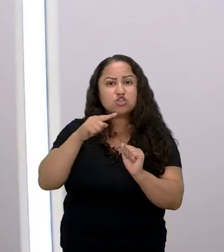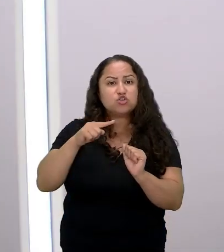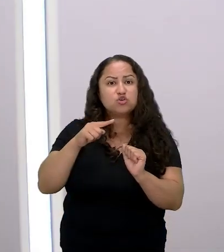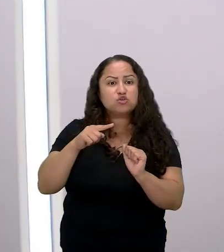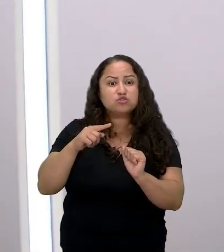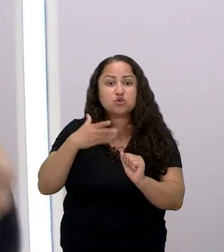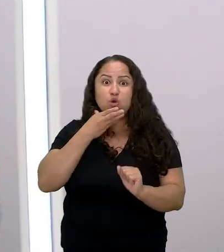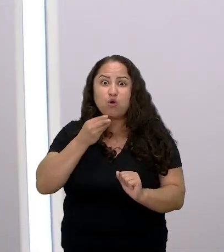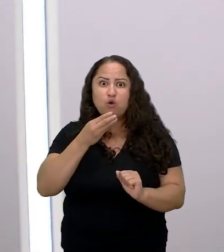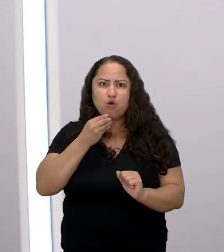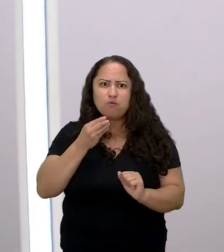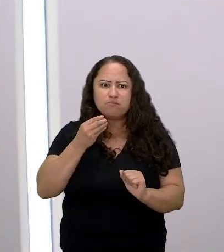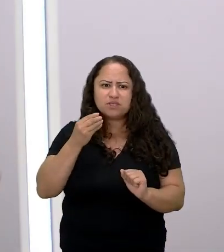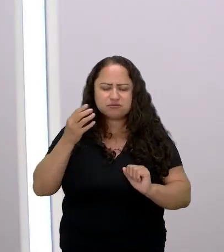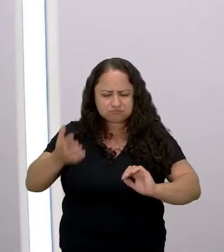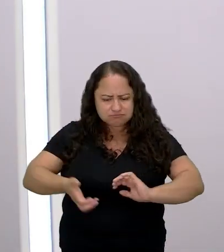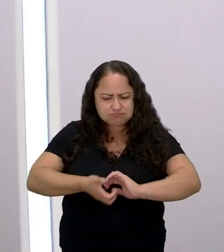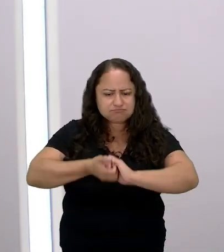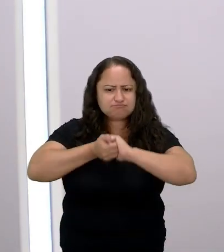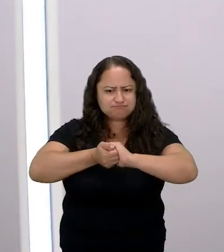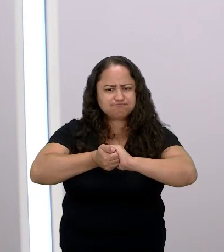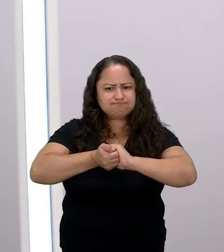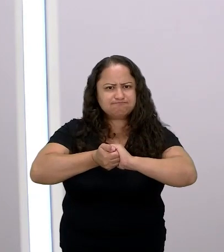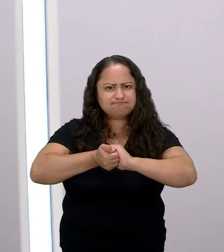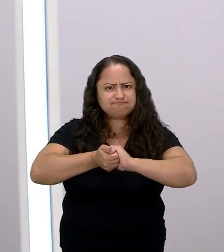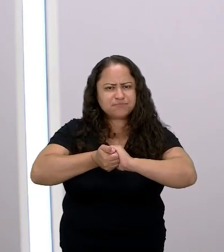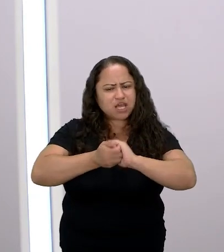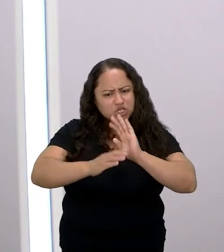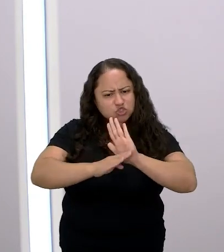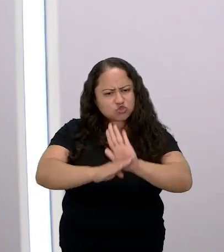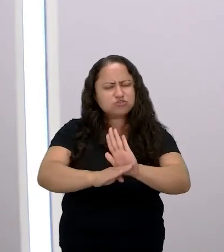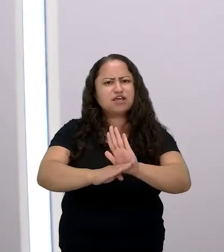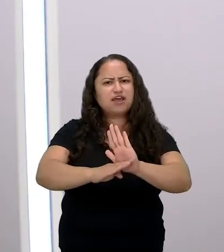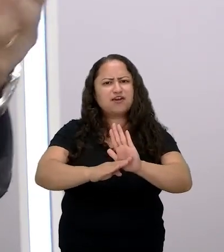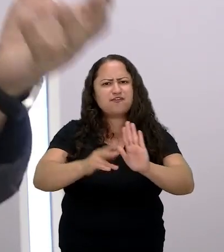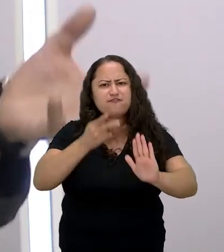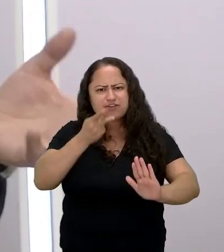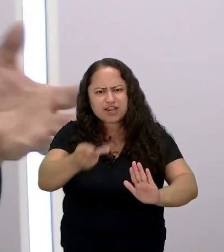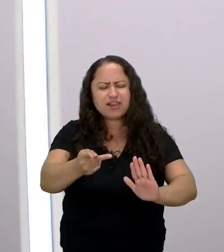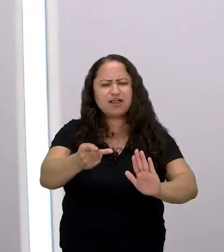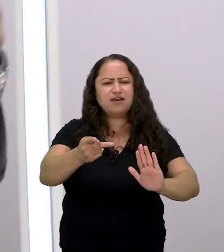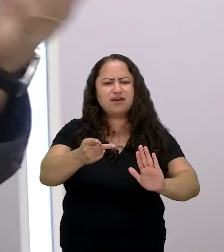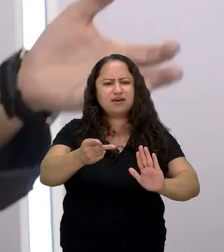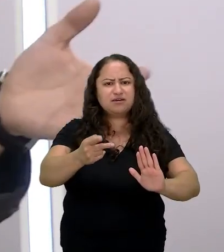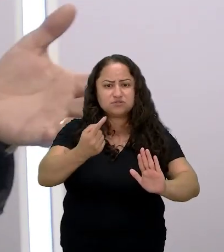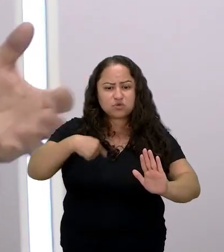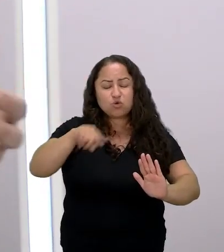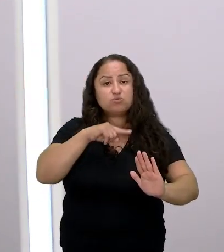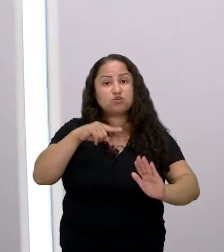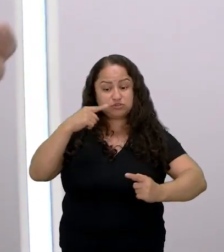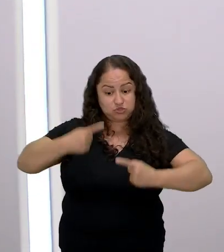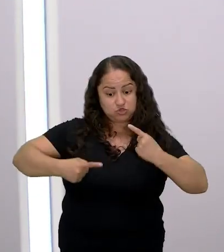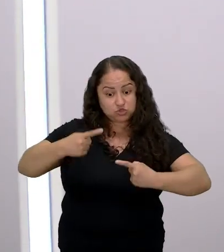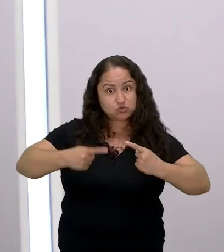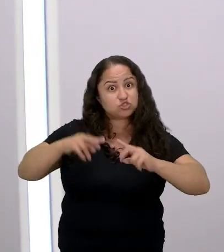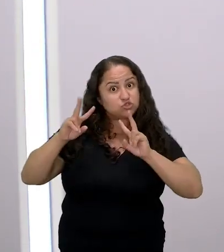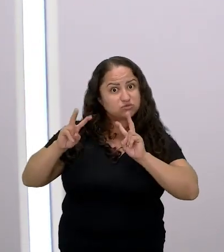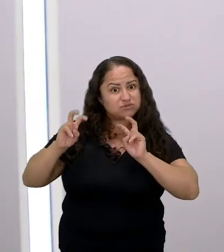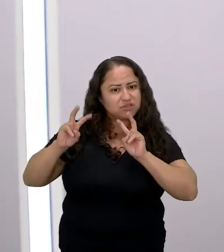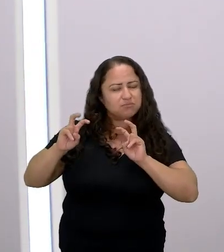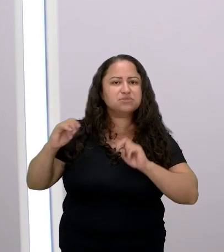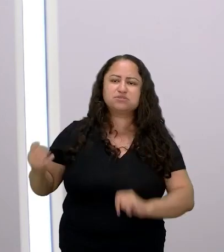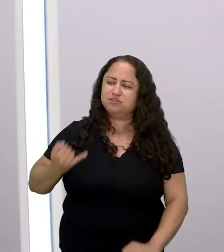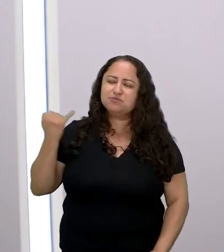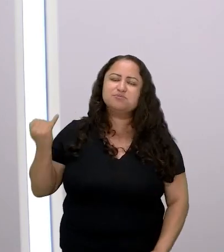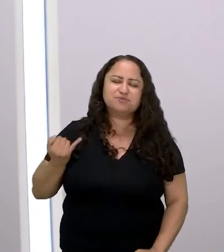é lutar dar a mão pra vocês lutar ali pra ajudar e falar e questionar e esse fato da gente discutir esses temas é muito